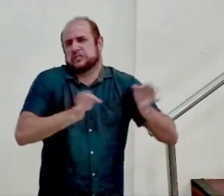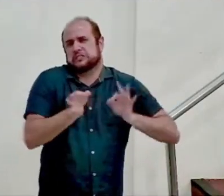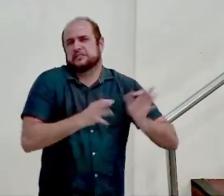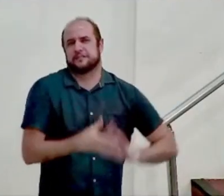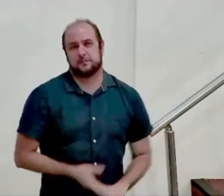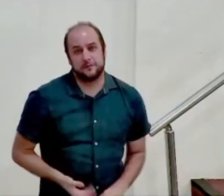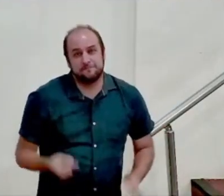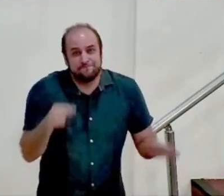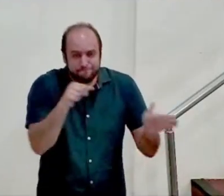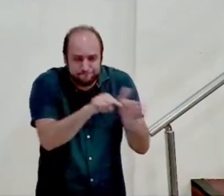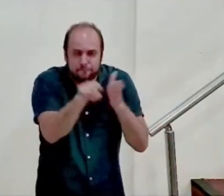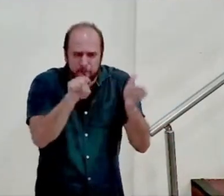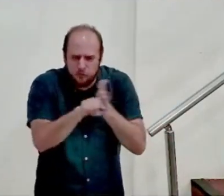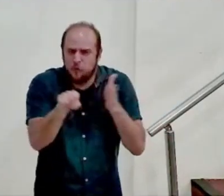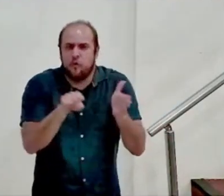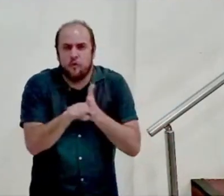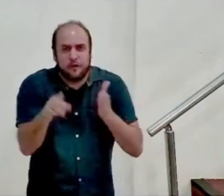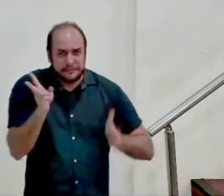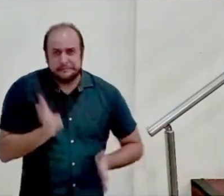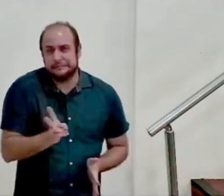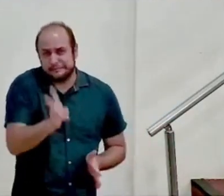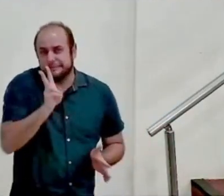essas perguntas, elas vêm.